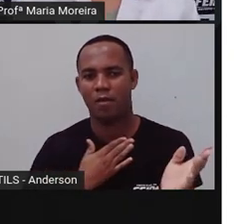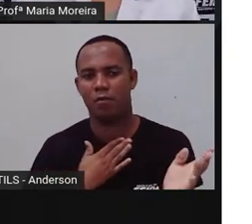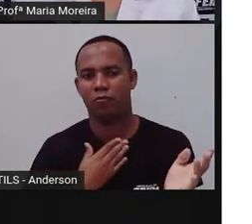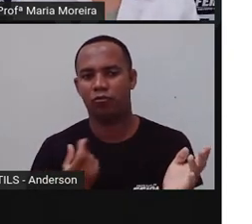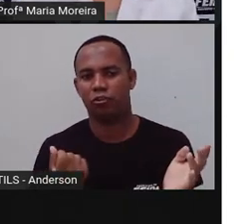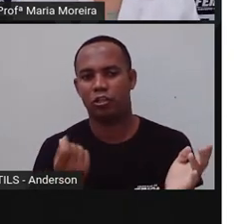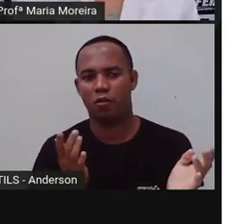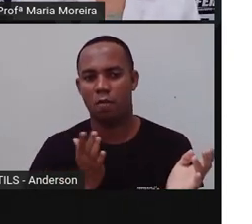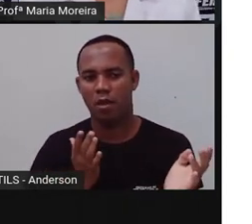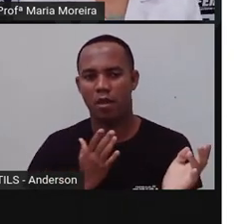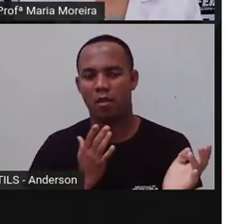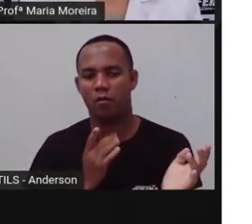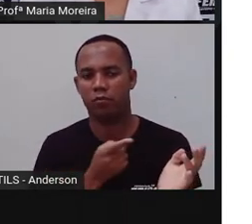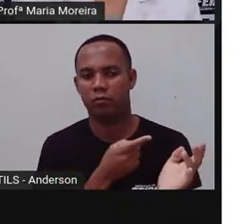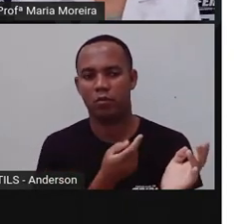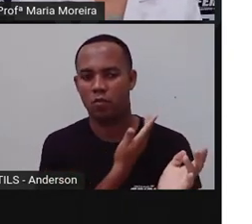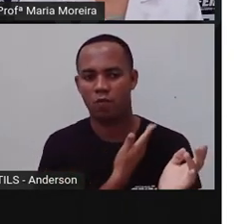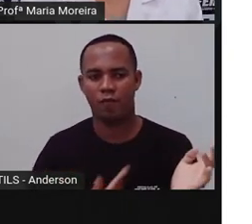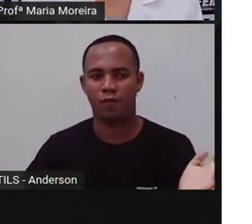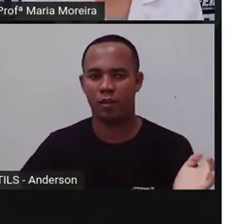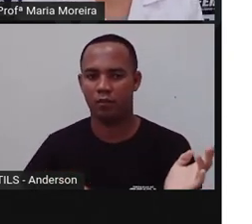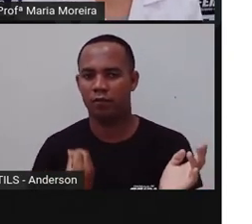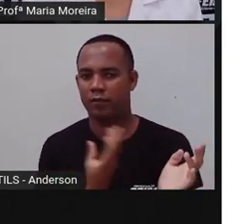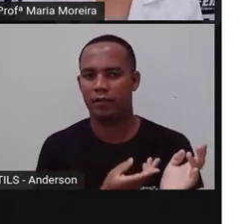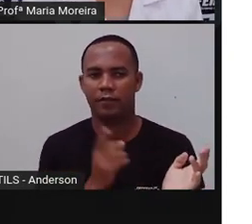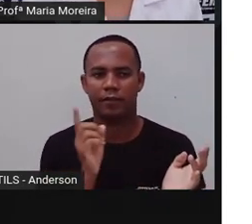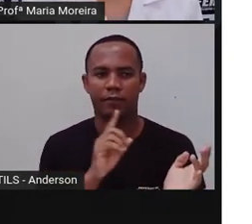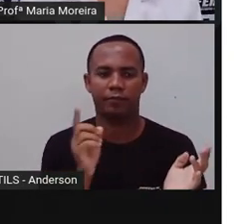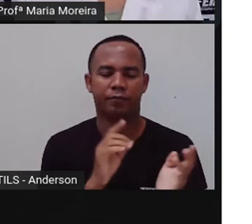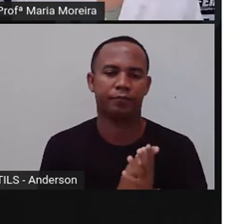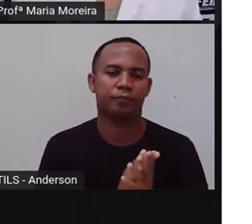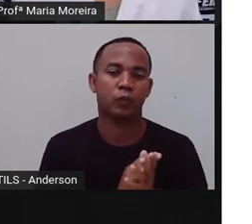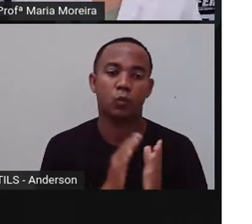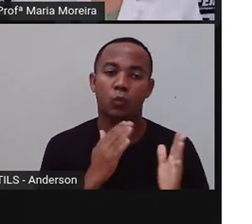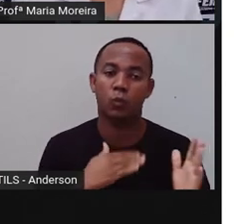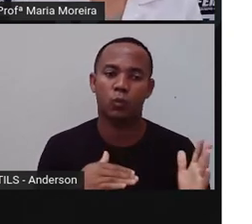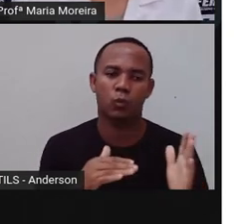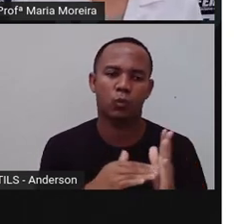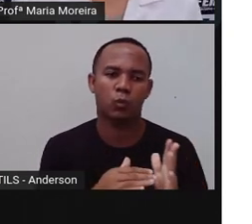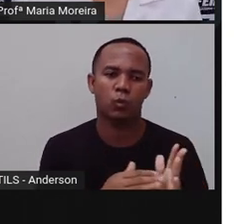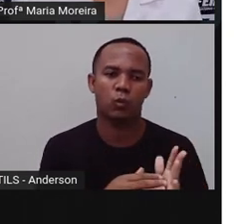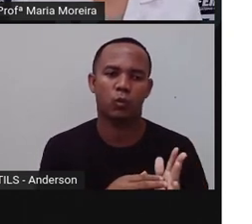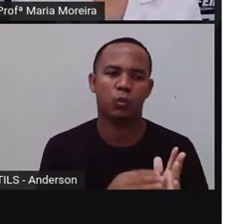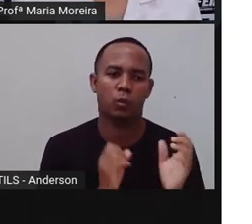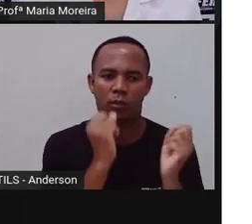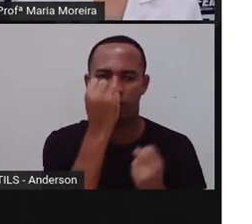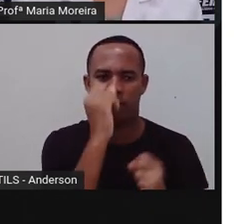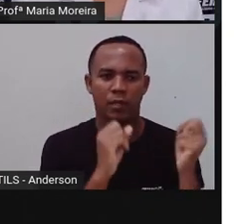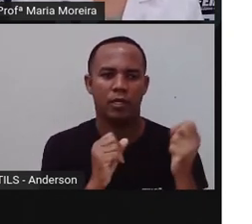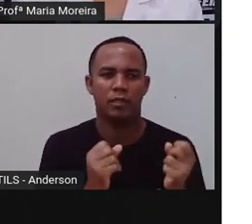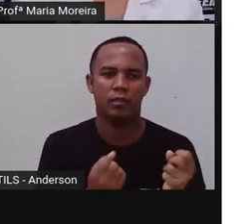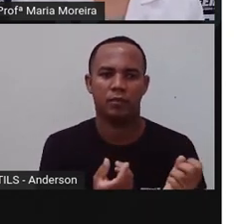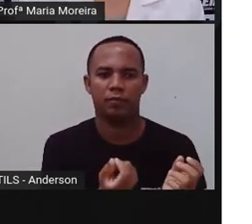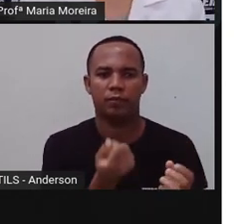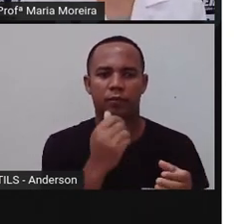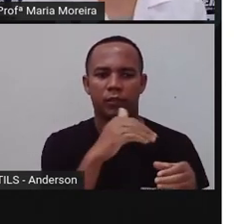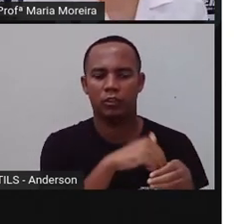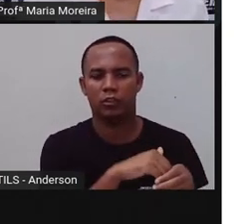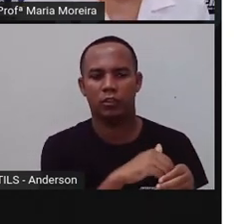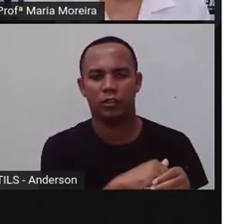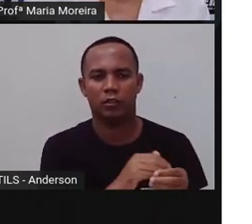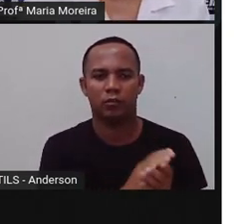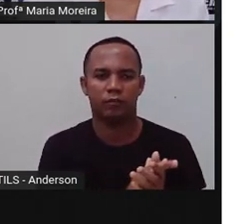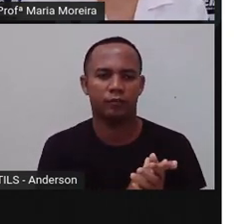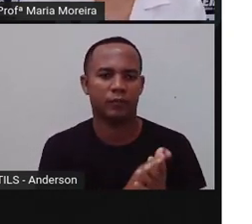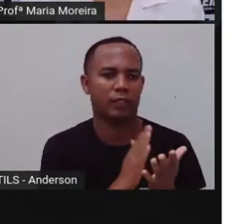gerar lucro. Porque as consultas seriam pagas, os partos seriam pagos, os exames seriam pagos. Mas o lucro